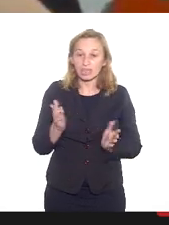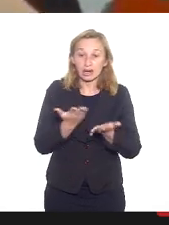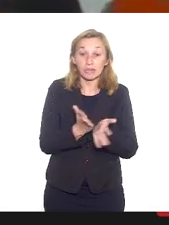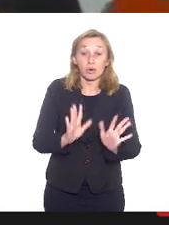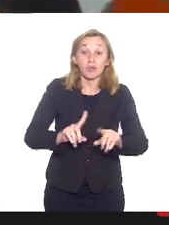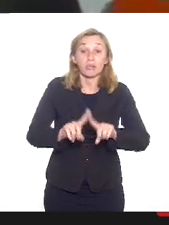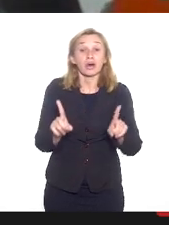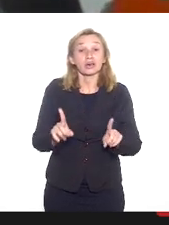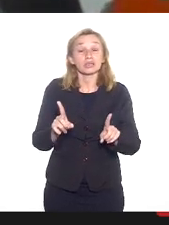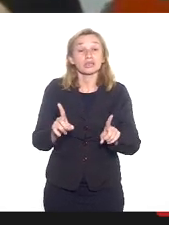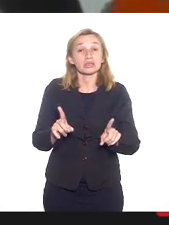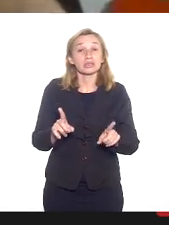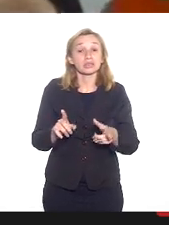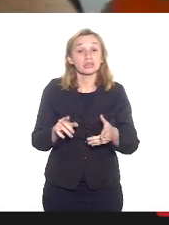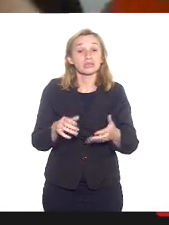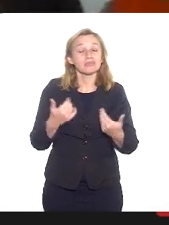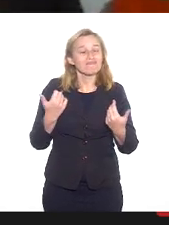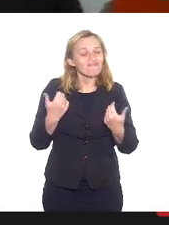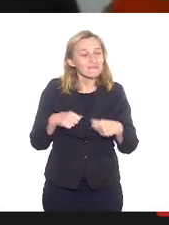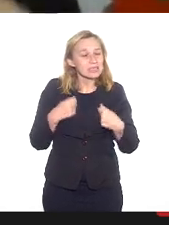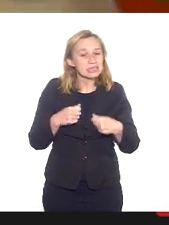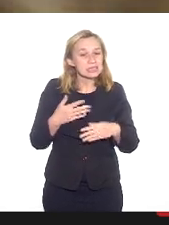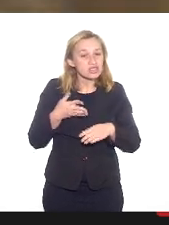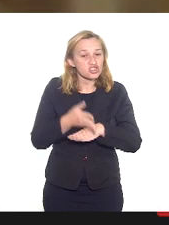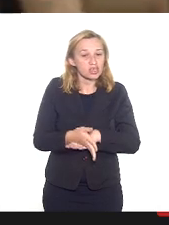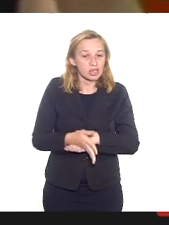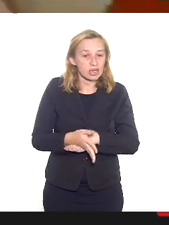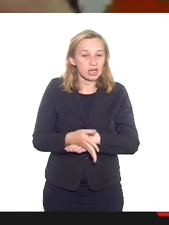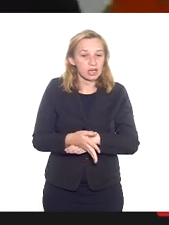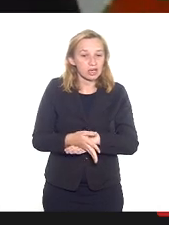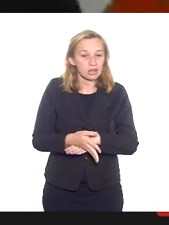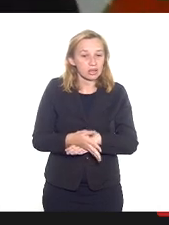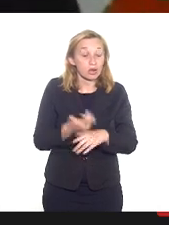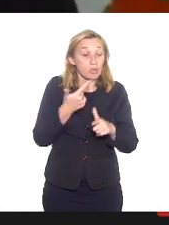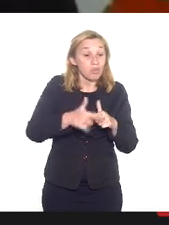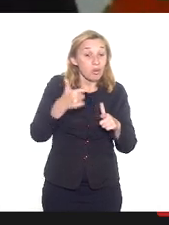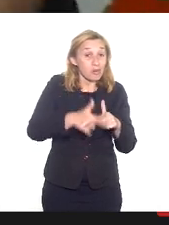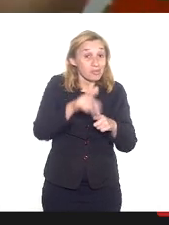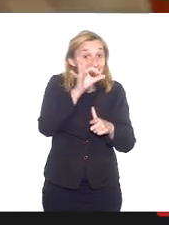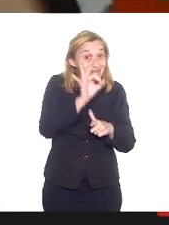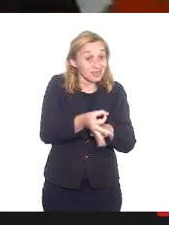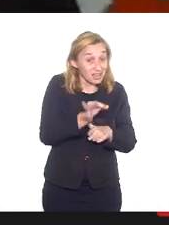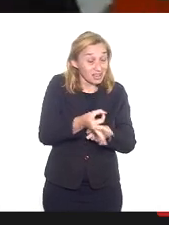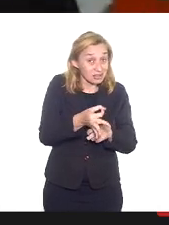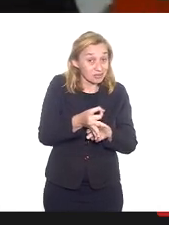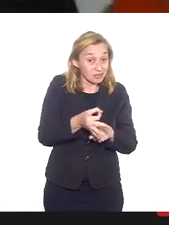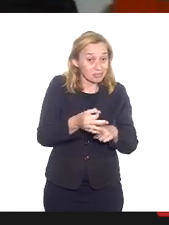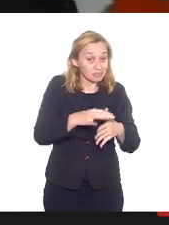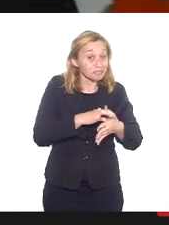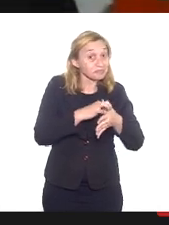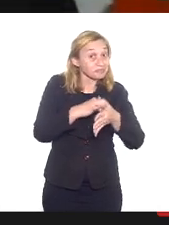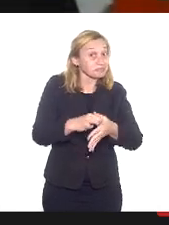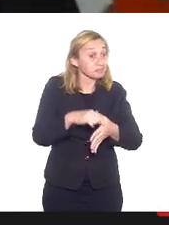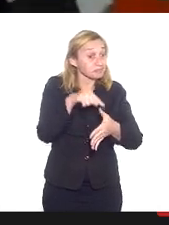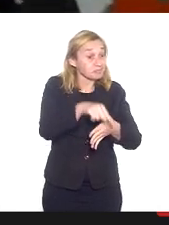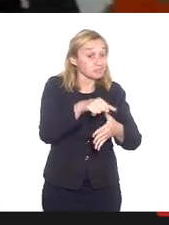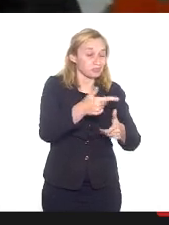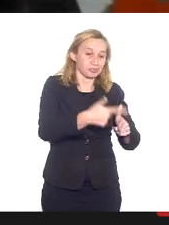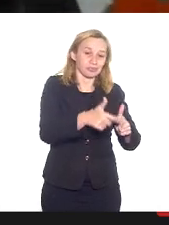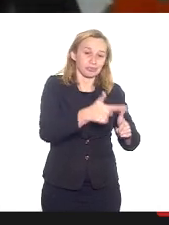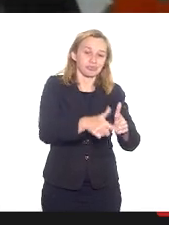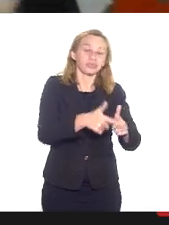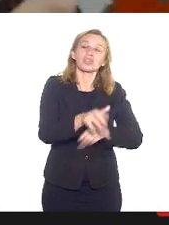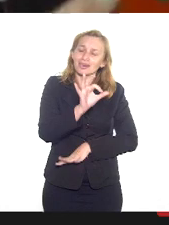mas eu dizendo eu acho que a gente tem que chegar na raiz do problema, assim, nesses líderes e é